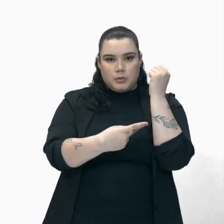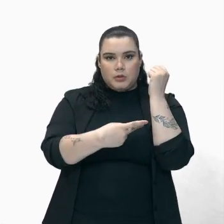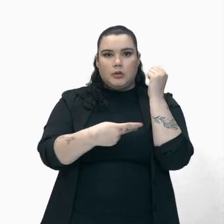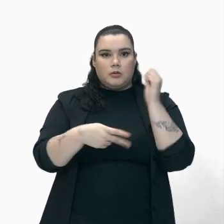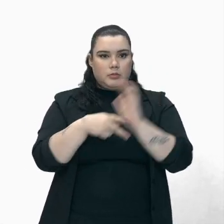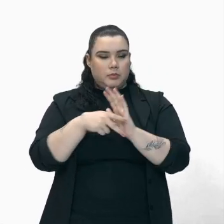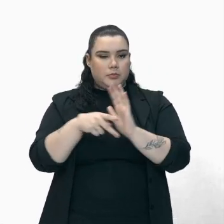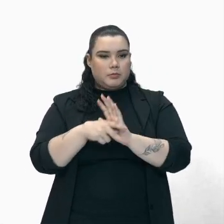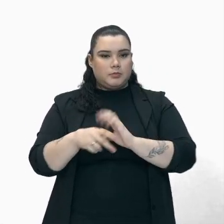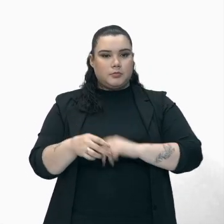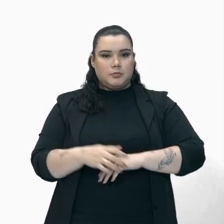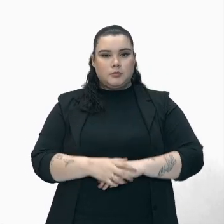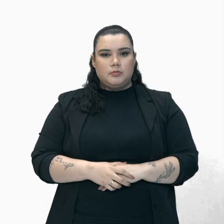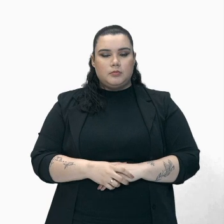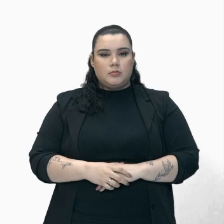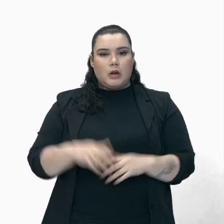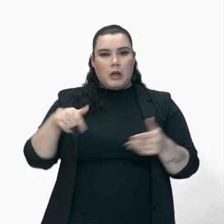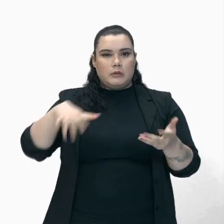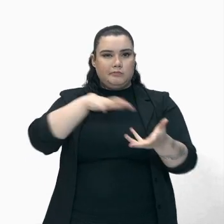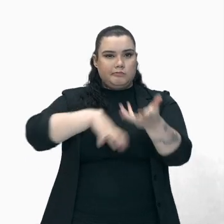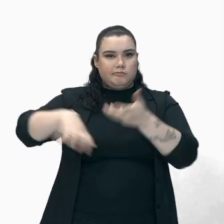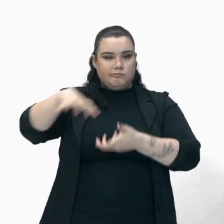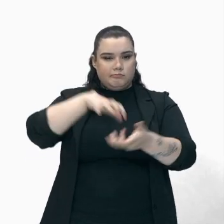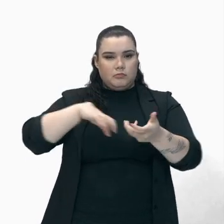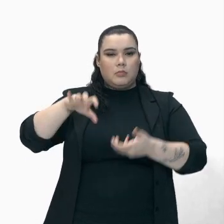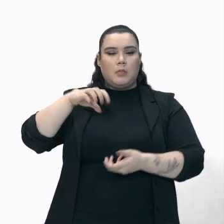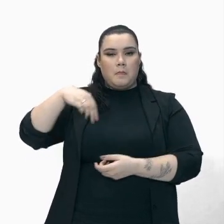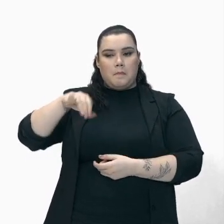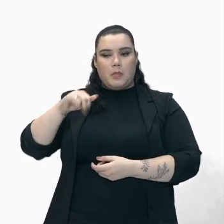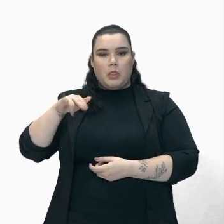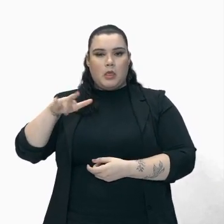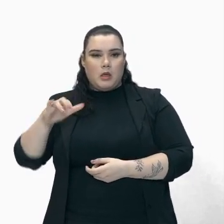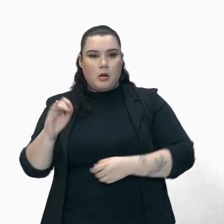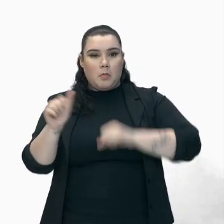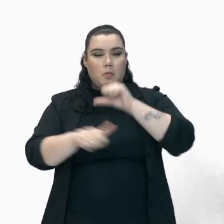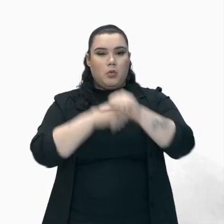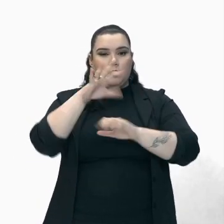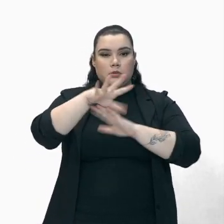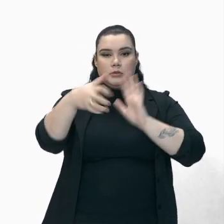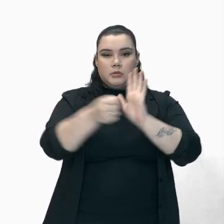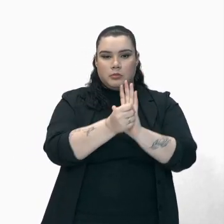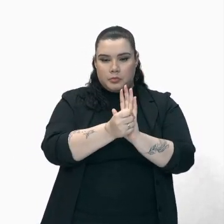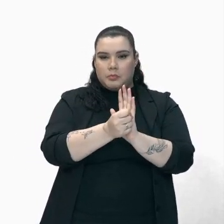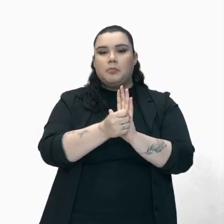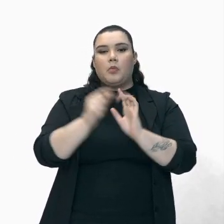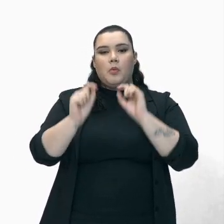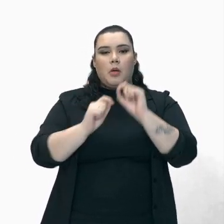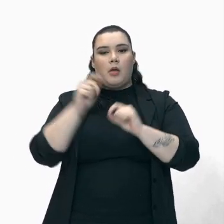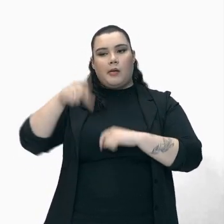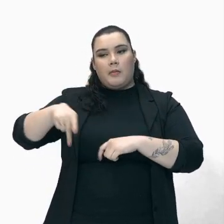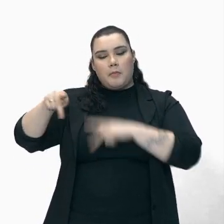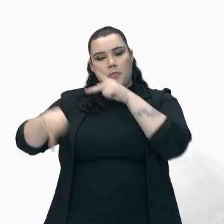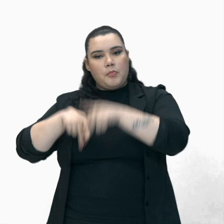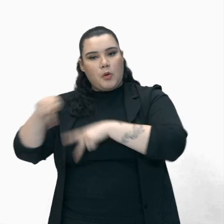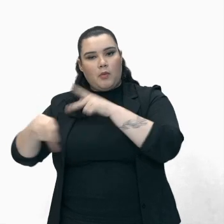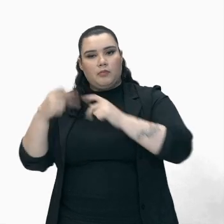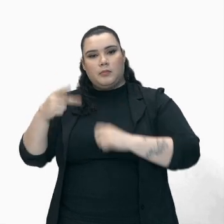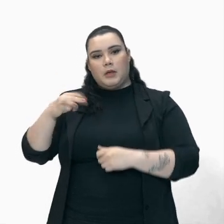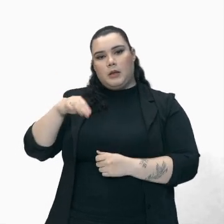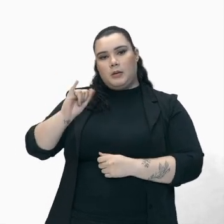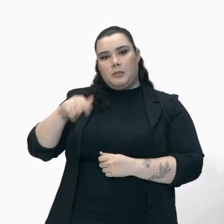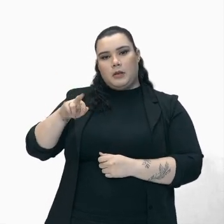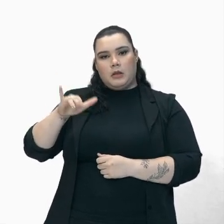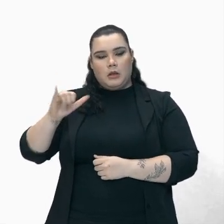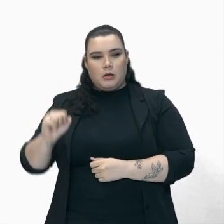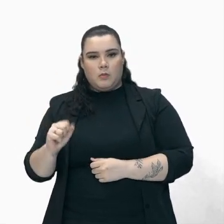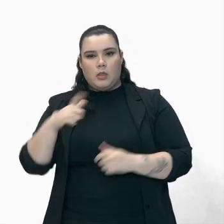inconfidência A inconfidência mineira Transformou-se Em um símbolo máximo Da resistência Para os mineiros A exemplo Da guerra